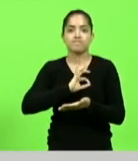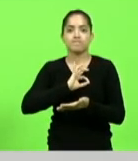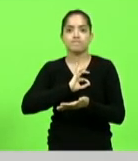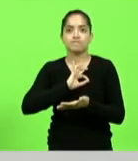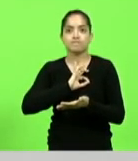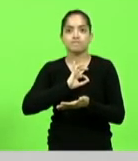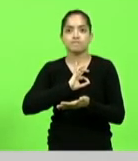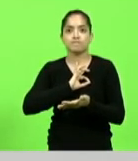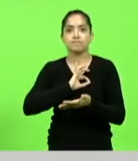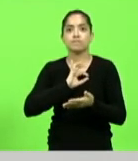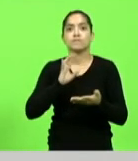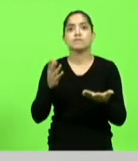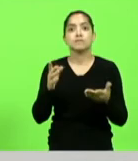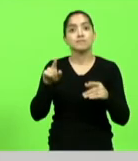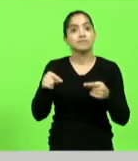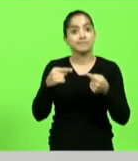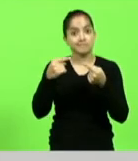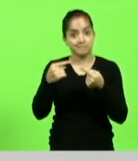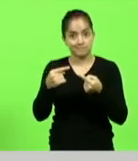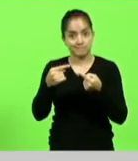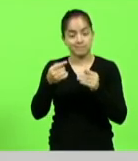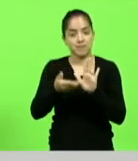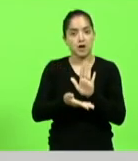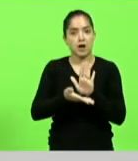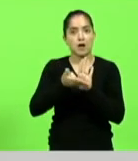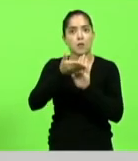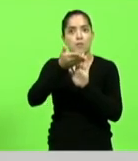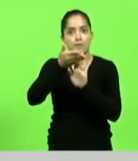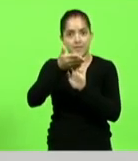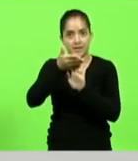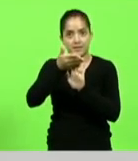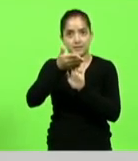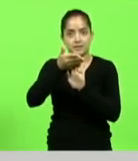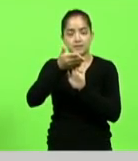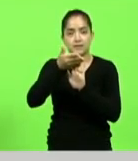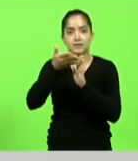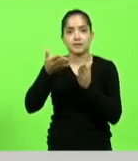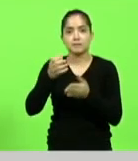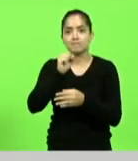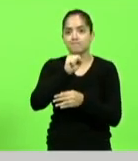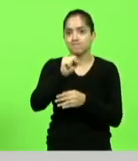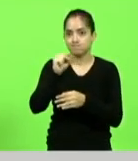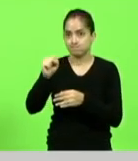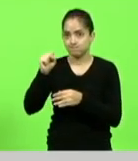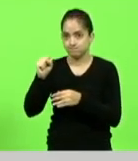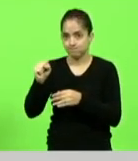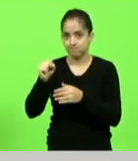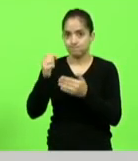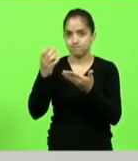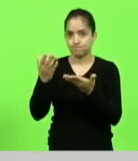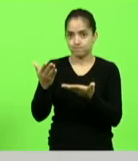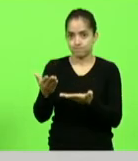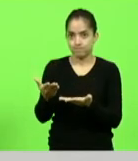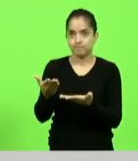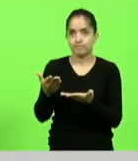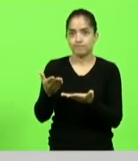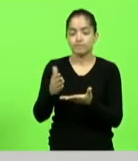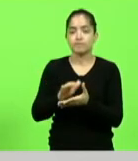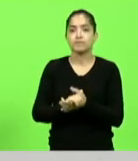confrontada portanto com o aumento da violência letal das chamadas em canais